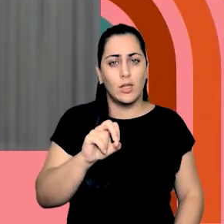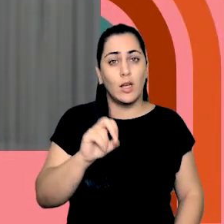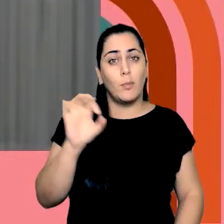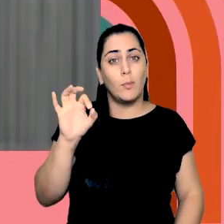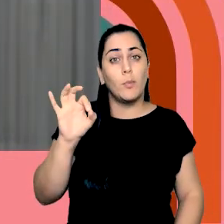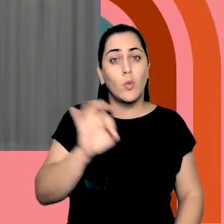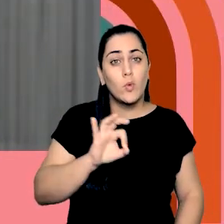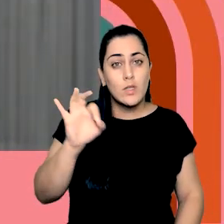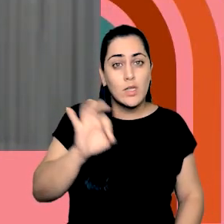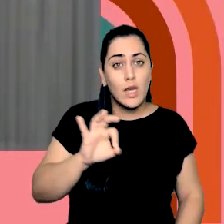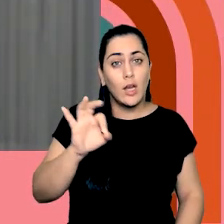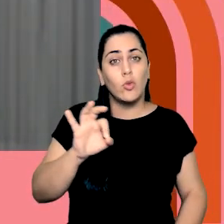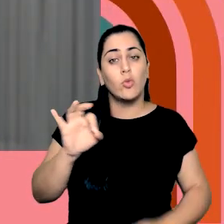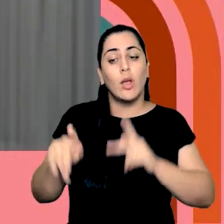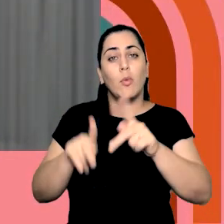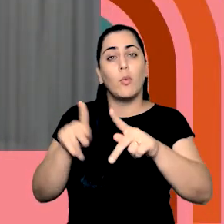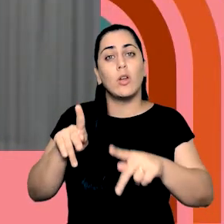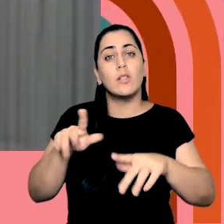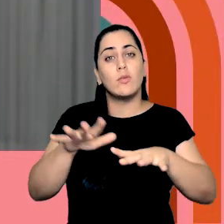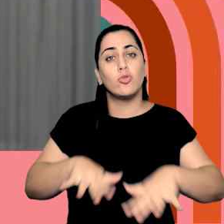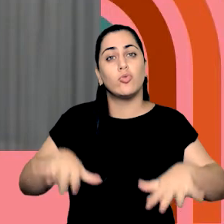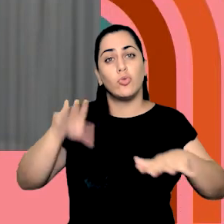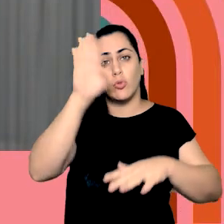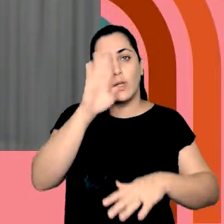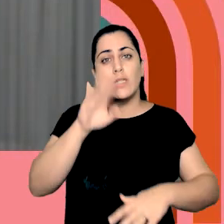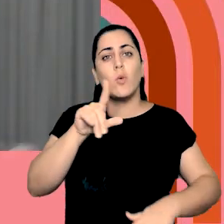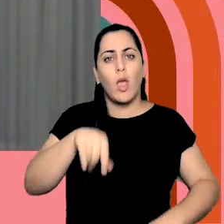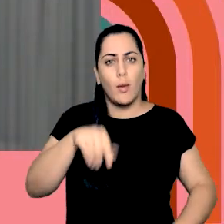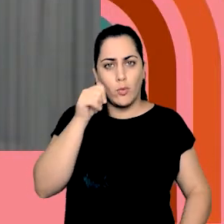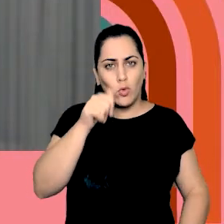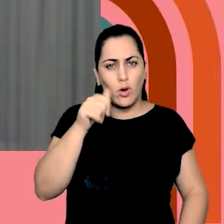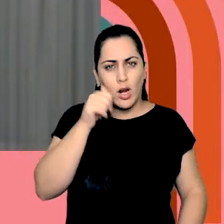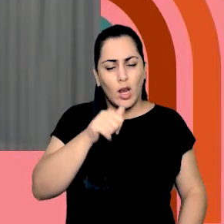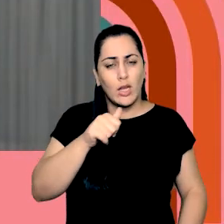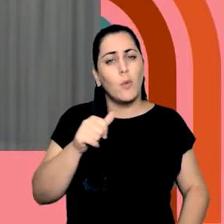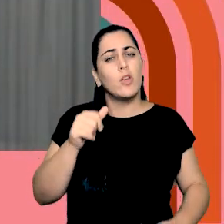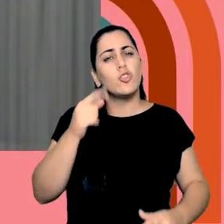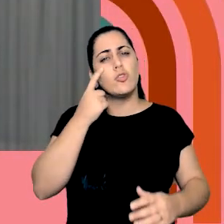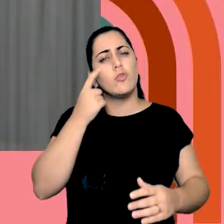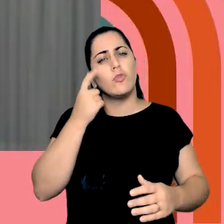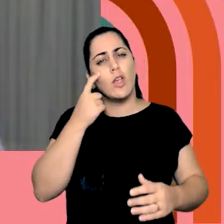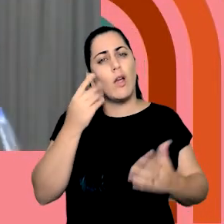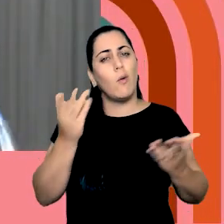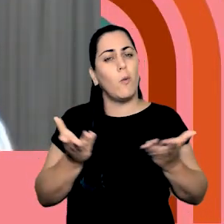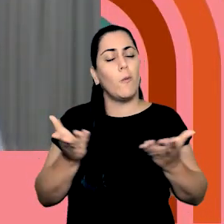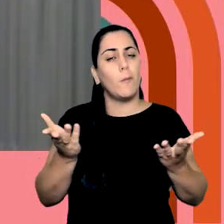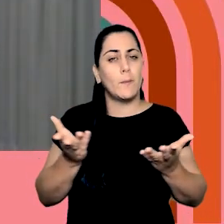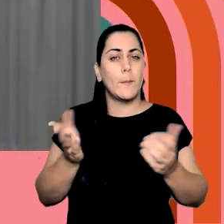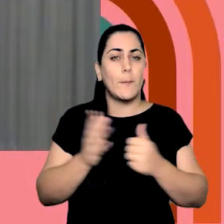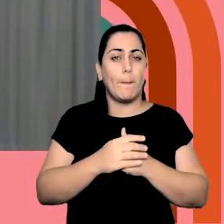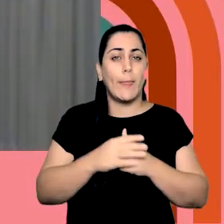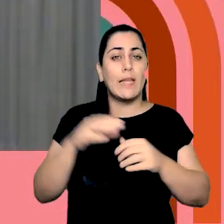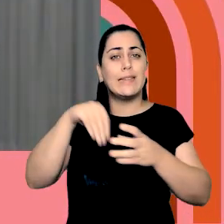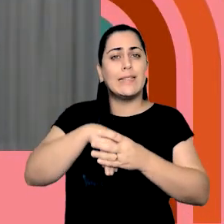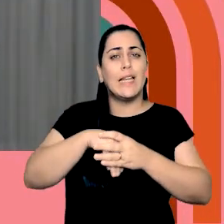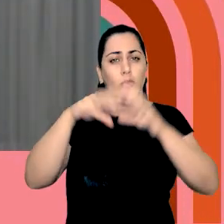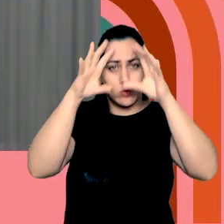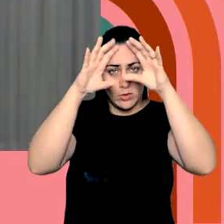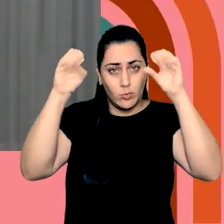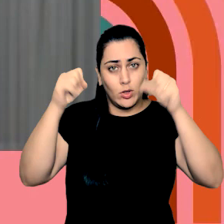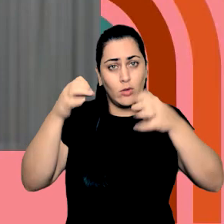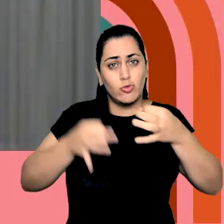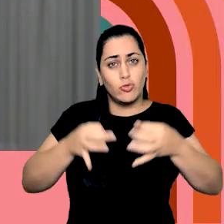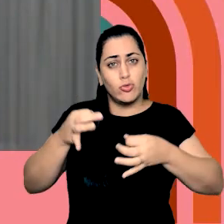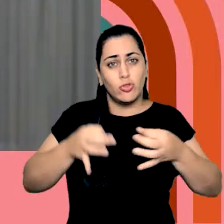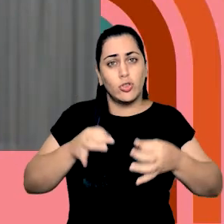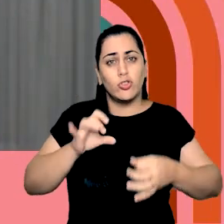% da população é composta por mulheres, e a gente inverter essa lógica, pensando que no Tribunal de Justiça nós